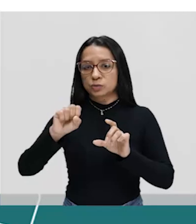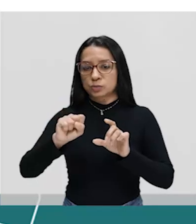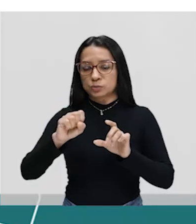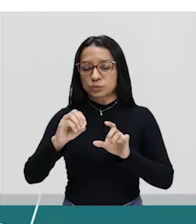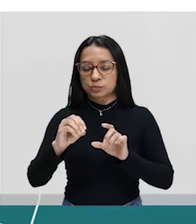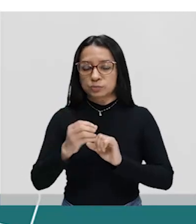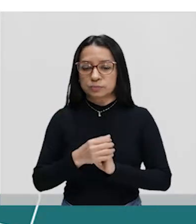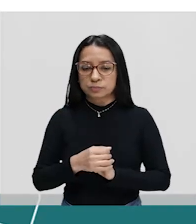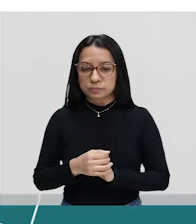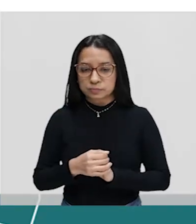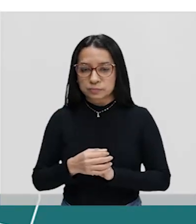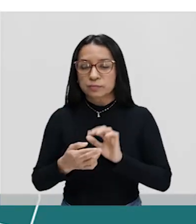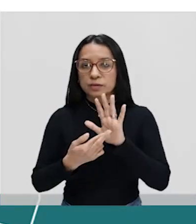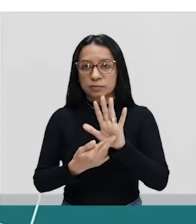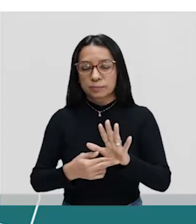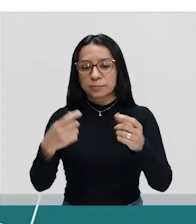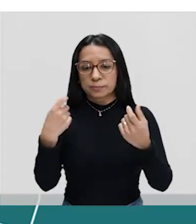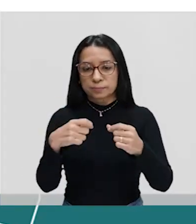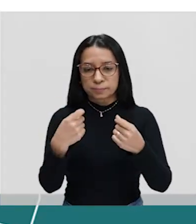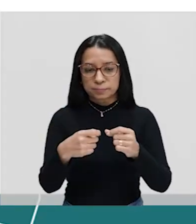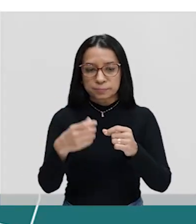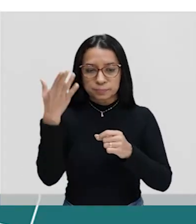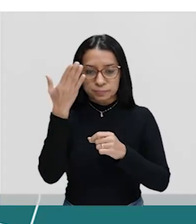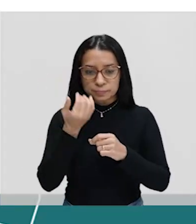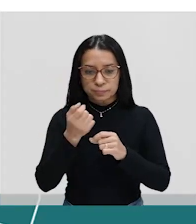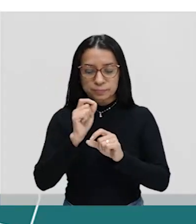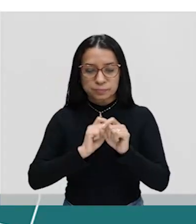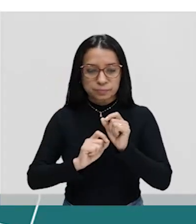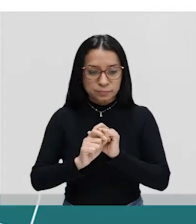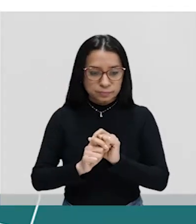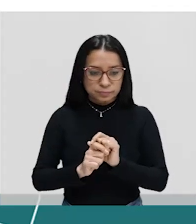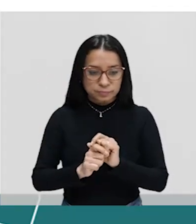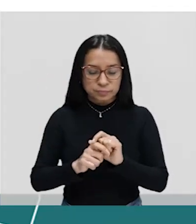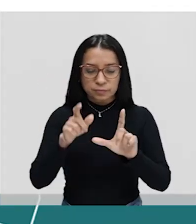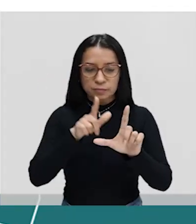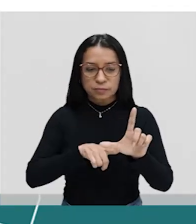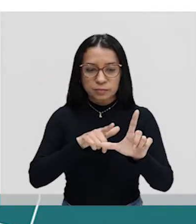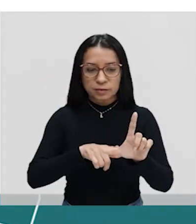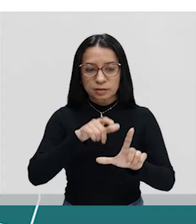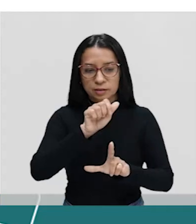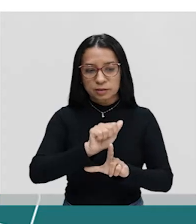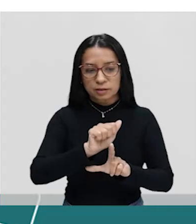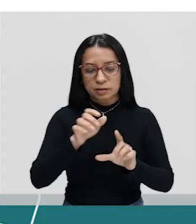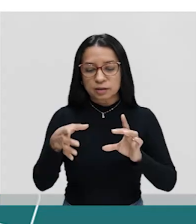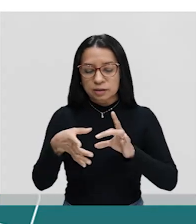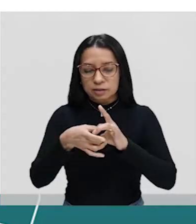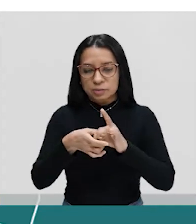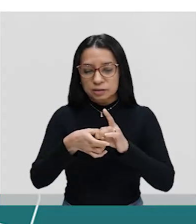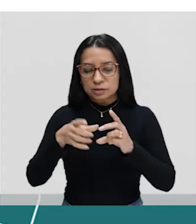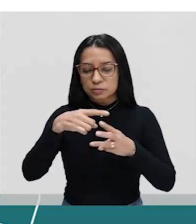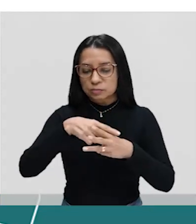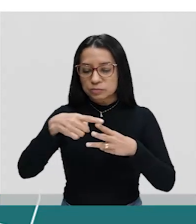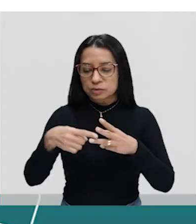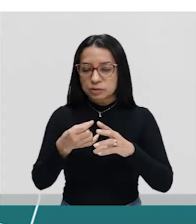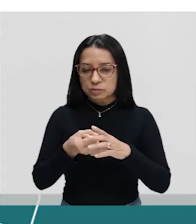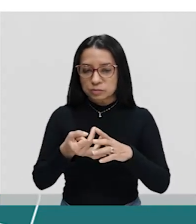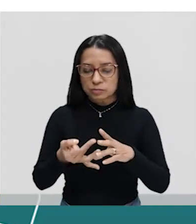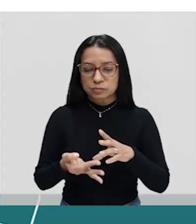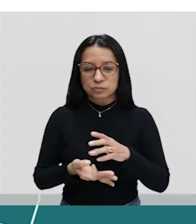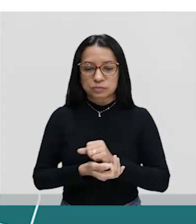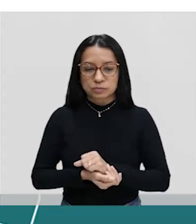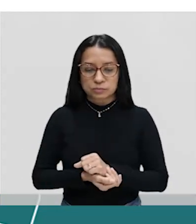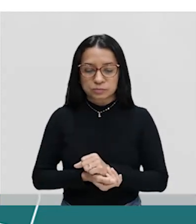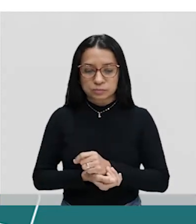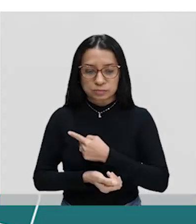representação aqui, eu preciso identificar na letra A a interseção dos três conjuntos. Gente,